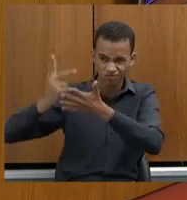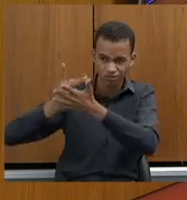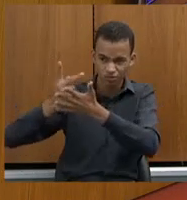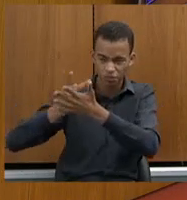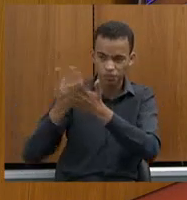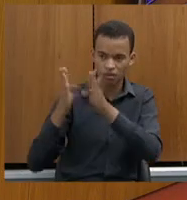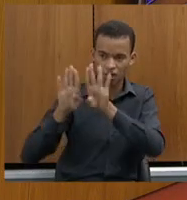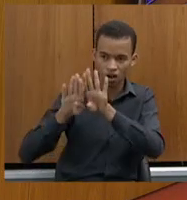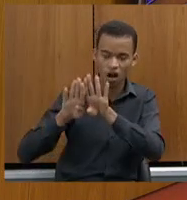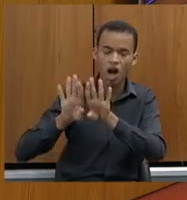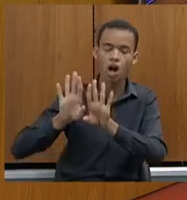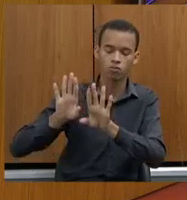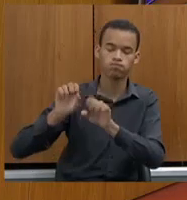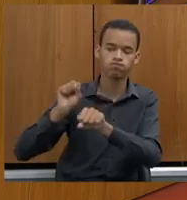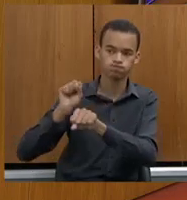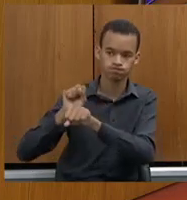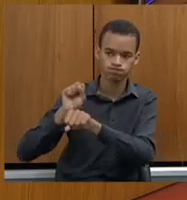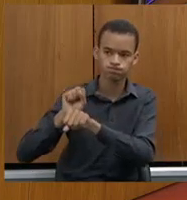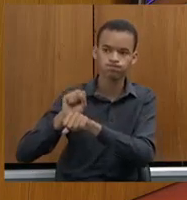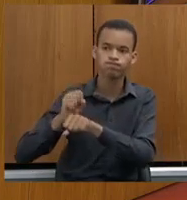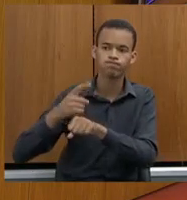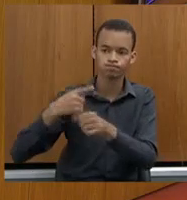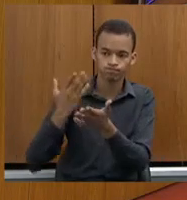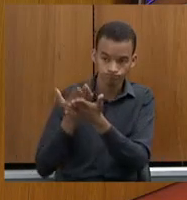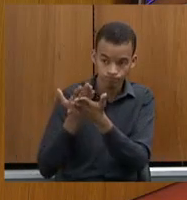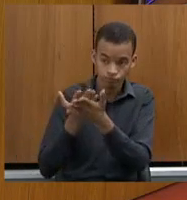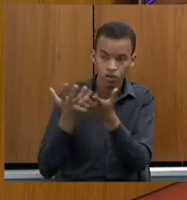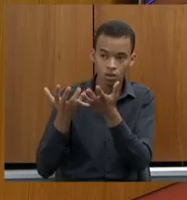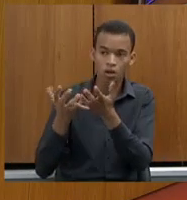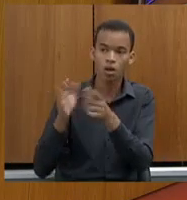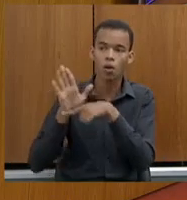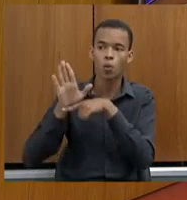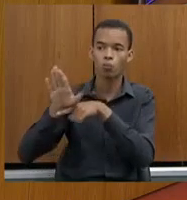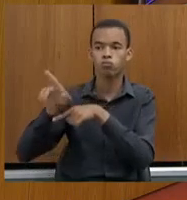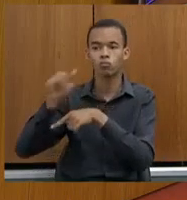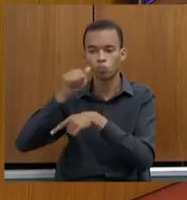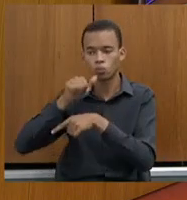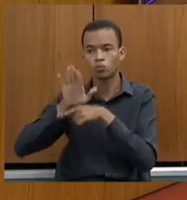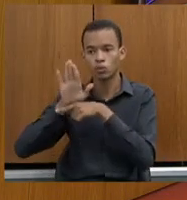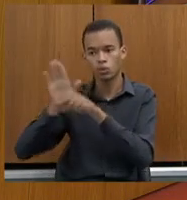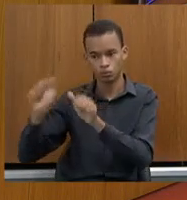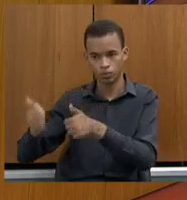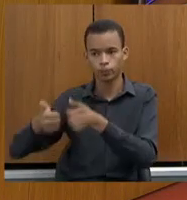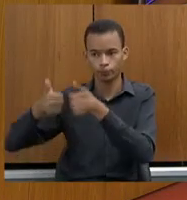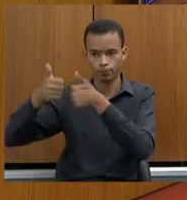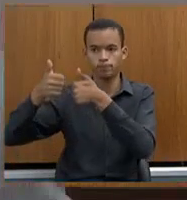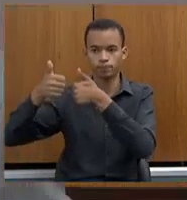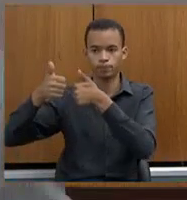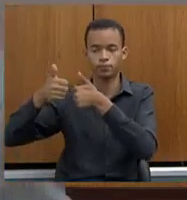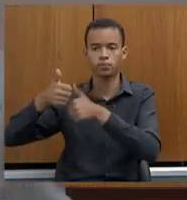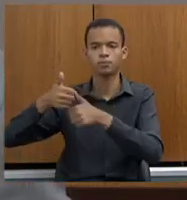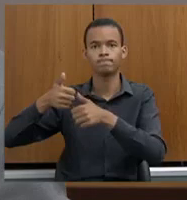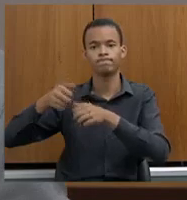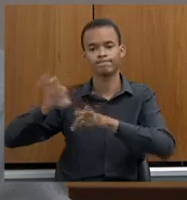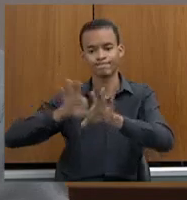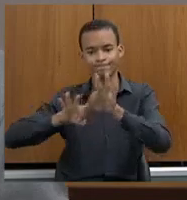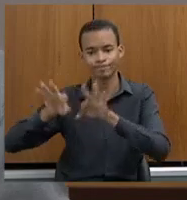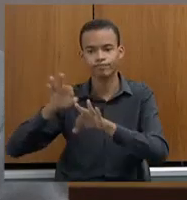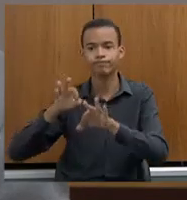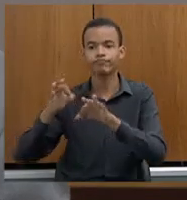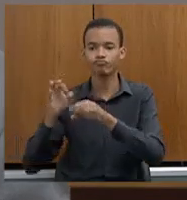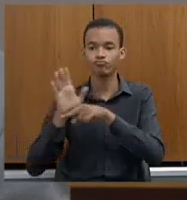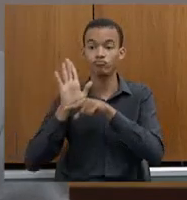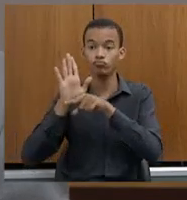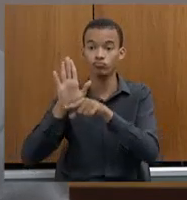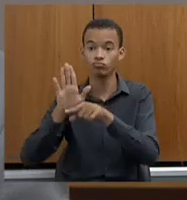nossa proposta, sem dúvidas, é melhorar esse atendimento à mulher. As entregas para a área, a gente tem um